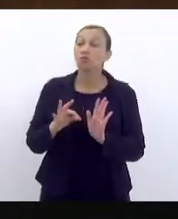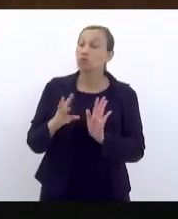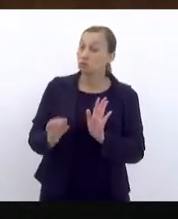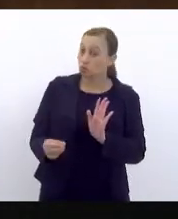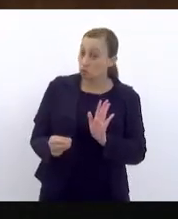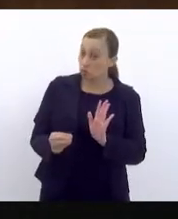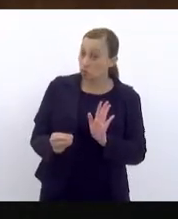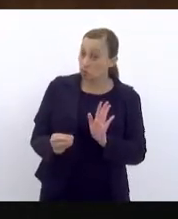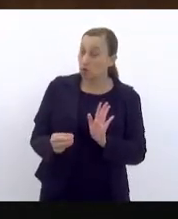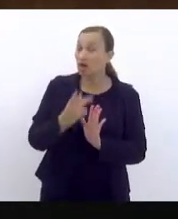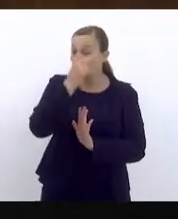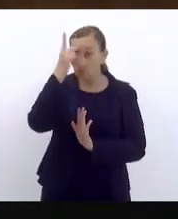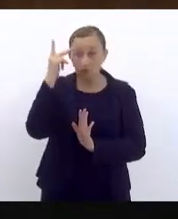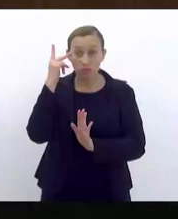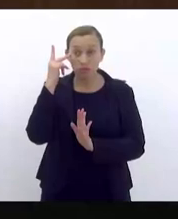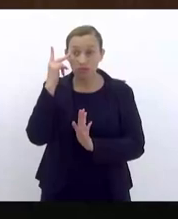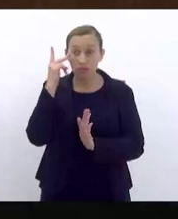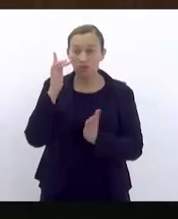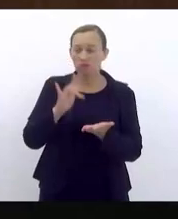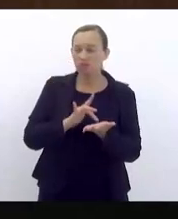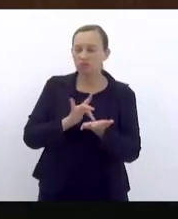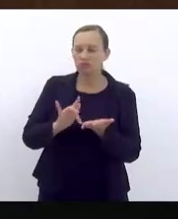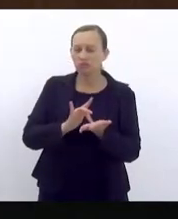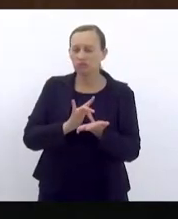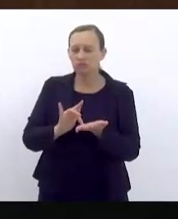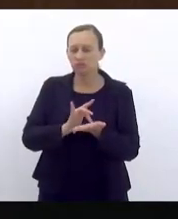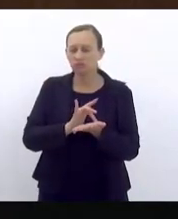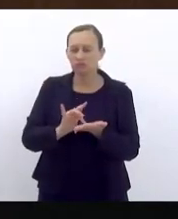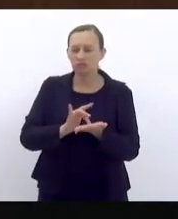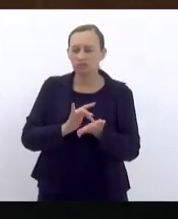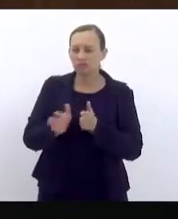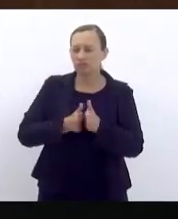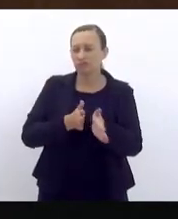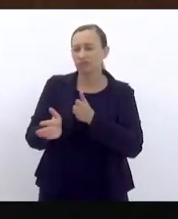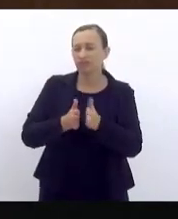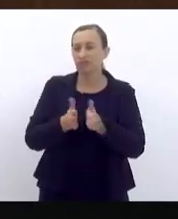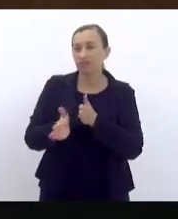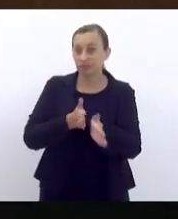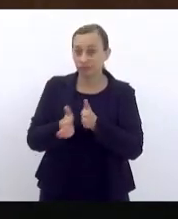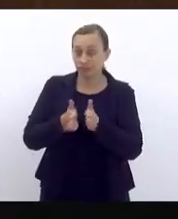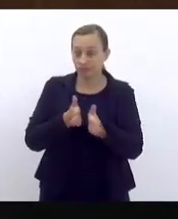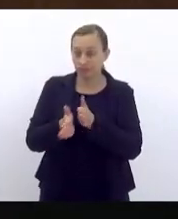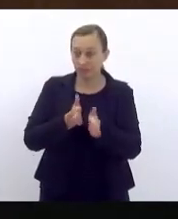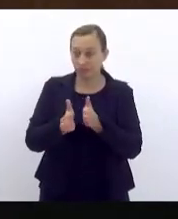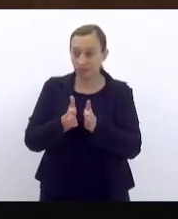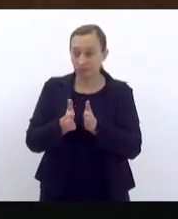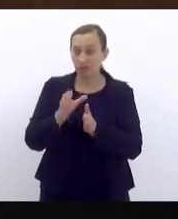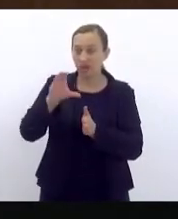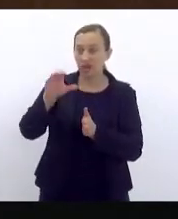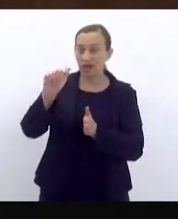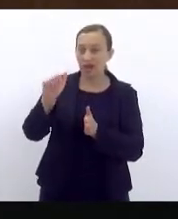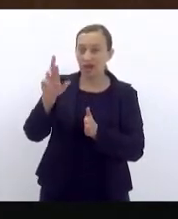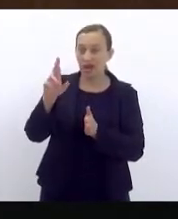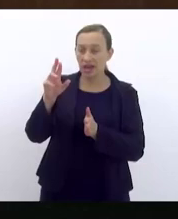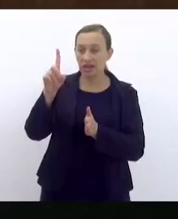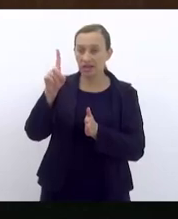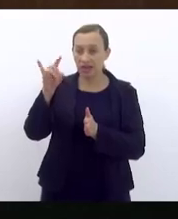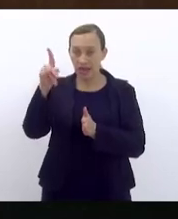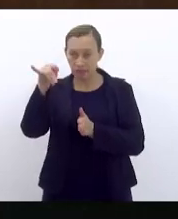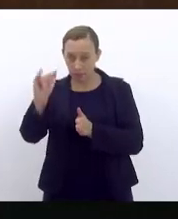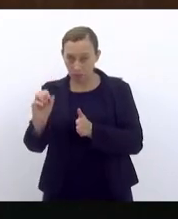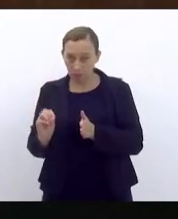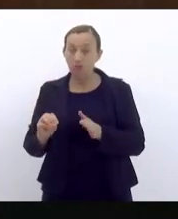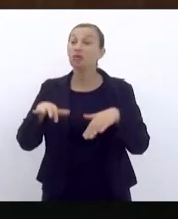as pessoas cegas e deficientes visuais o acesso ao cardápio nos estabelecimentos sem que tomam refeições